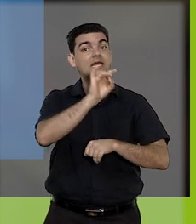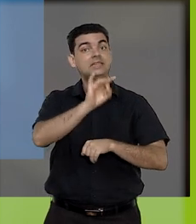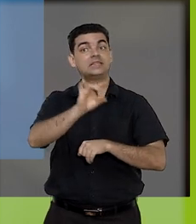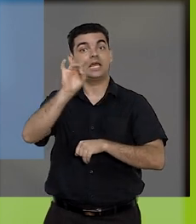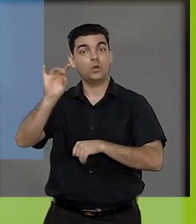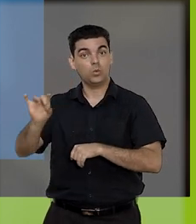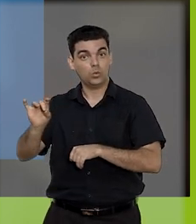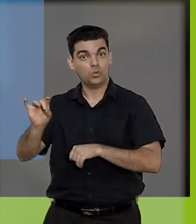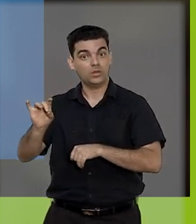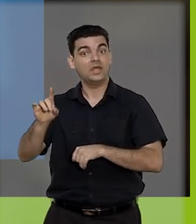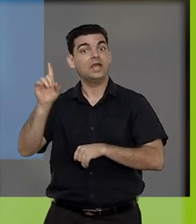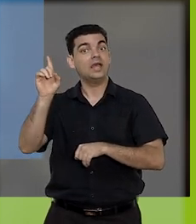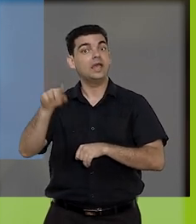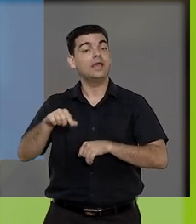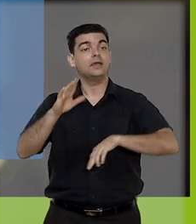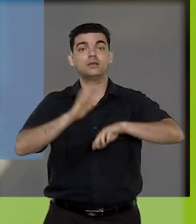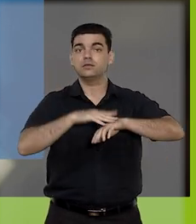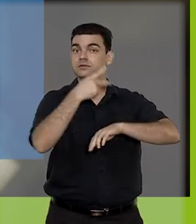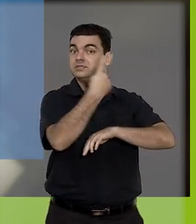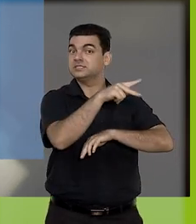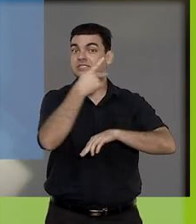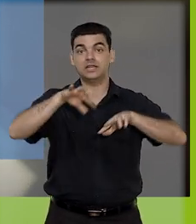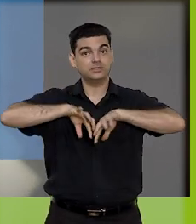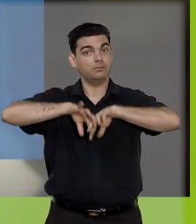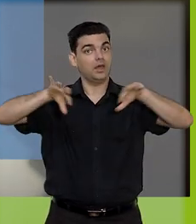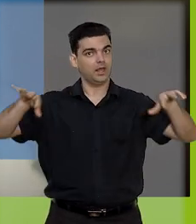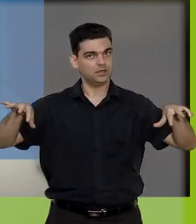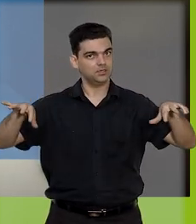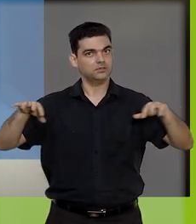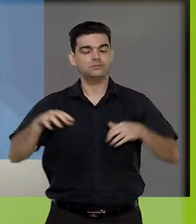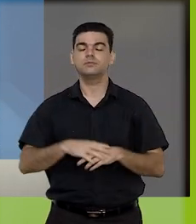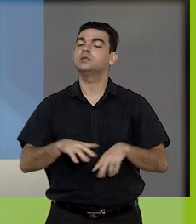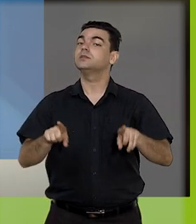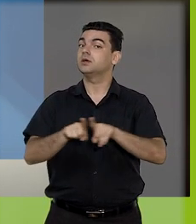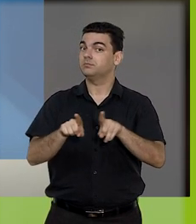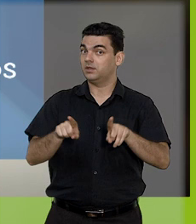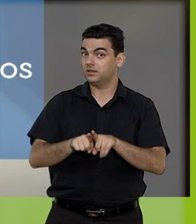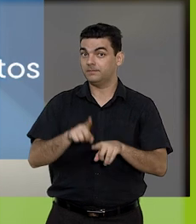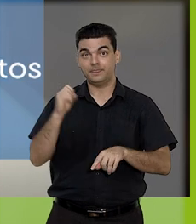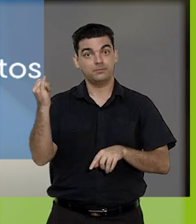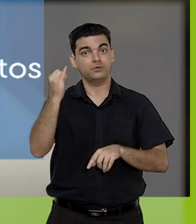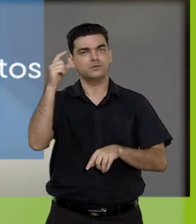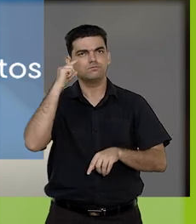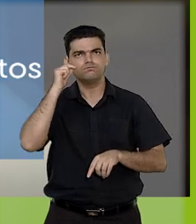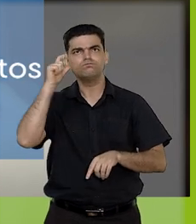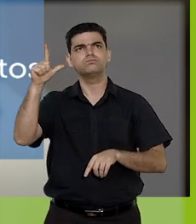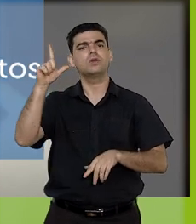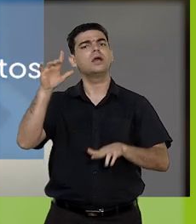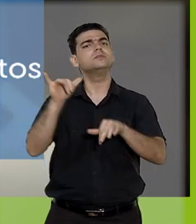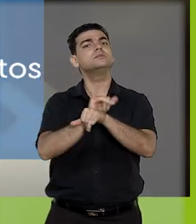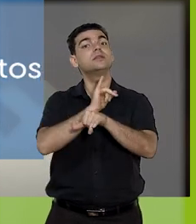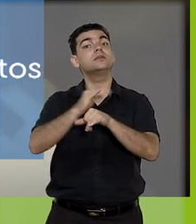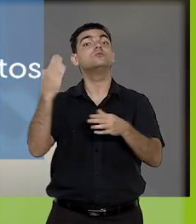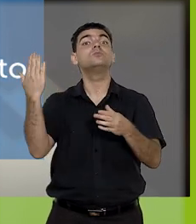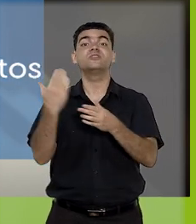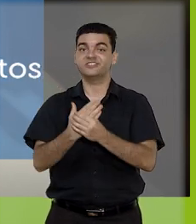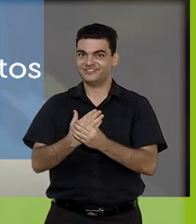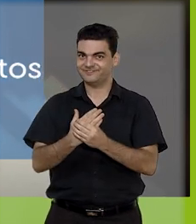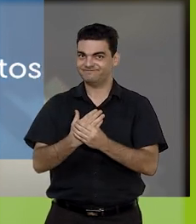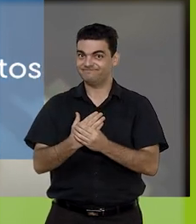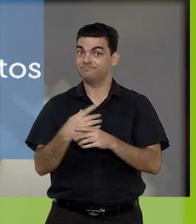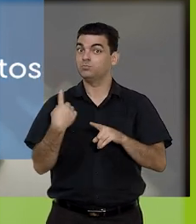por cada unidade sejam independentes entre si. Além disso, é importante estar atento à instrução